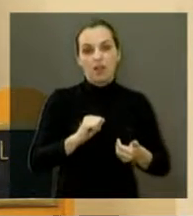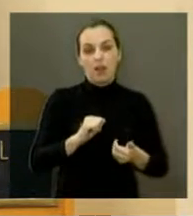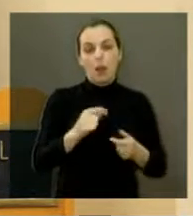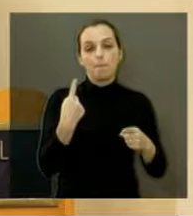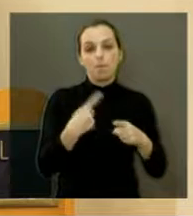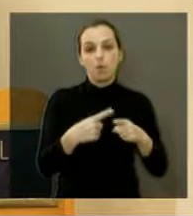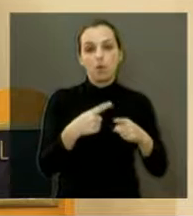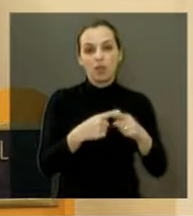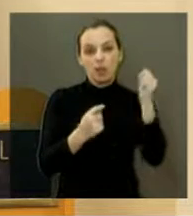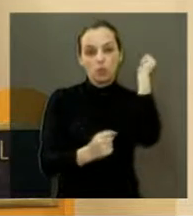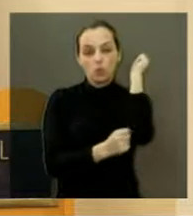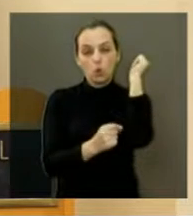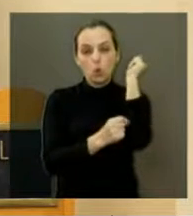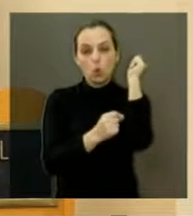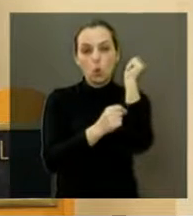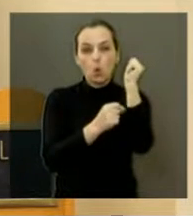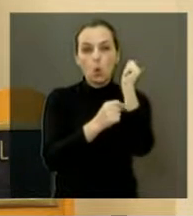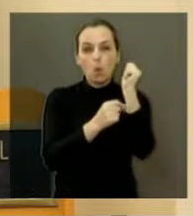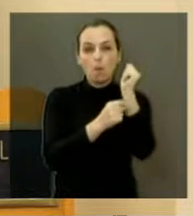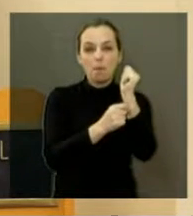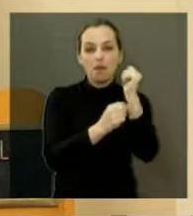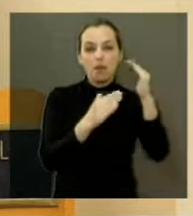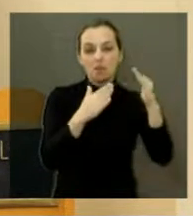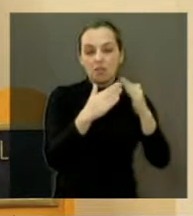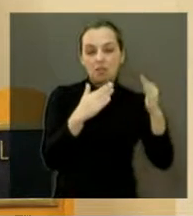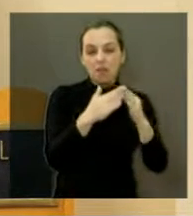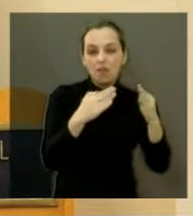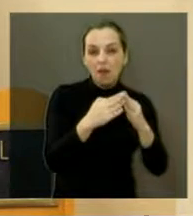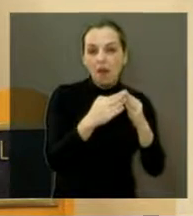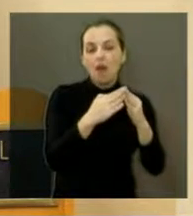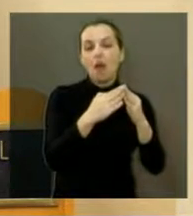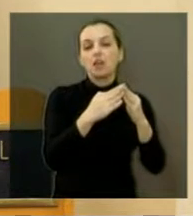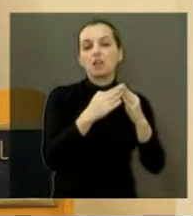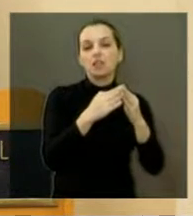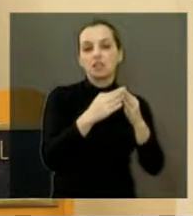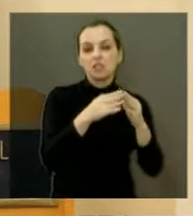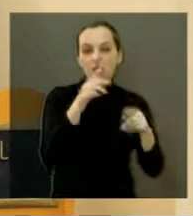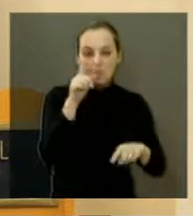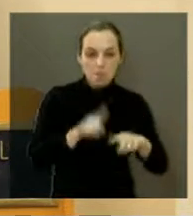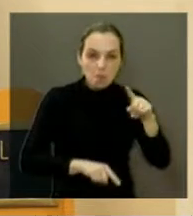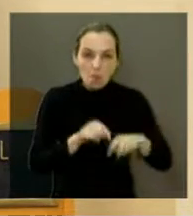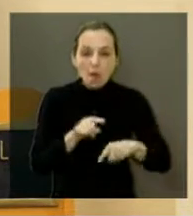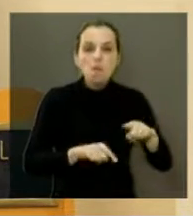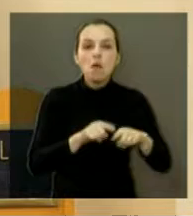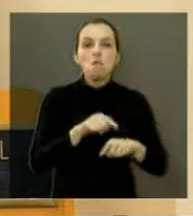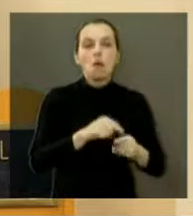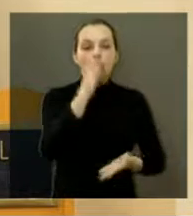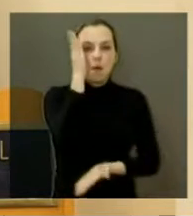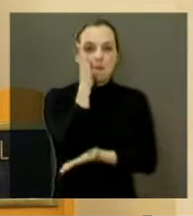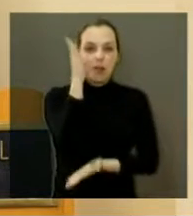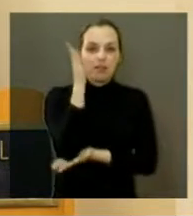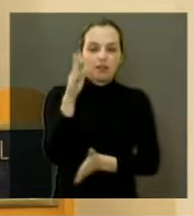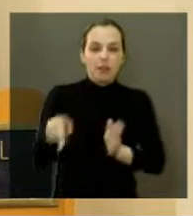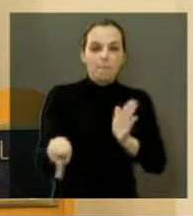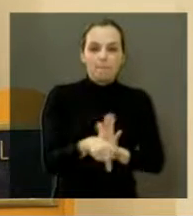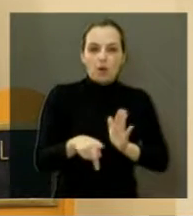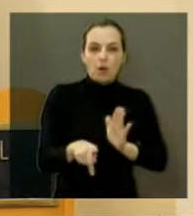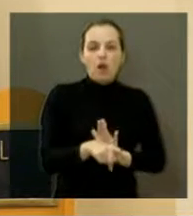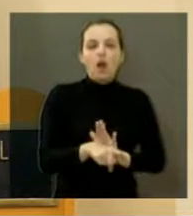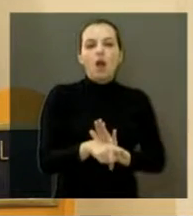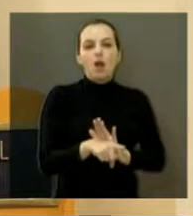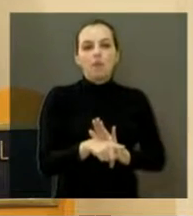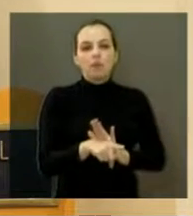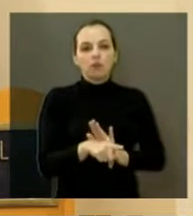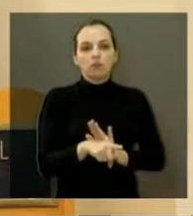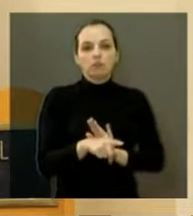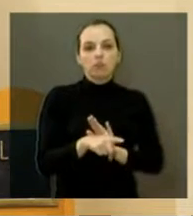a residência. E indo em direção a móveis, a madeiramento de casas, enfim. E estão aí dando um prejuízo muito grande para